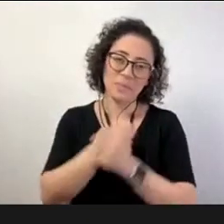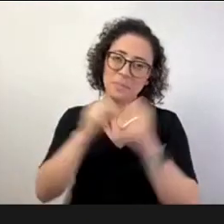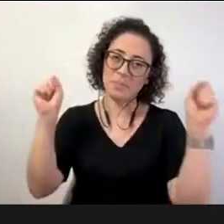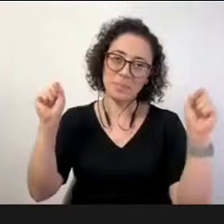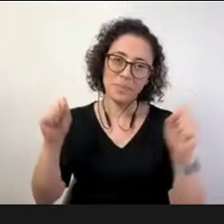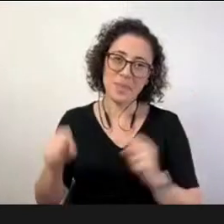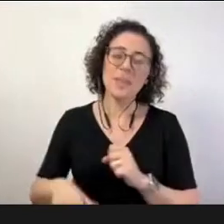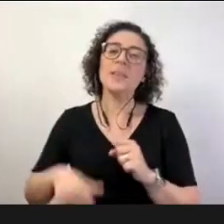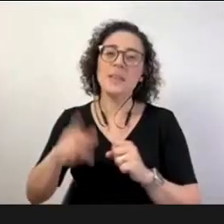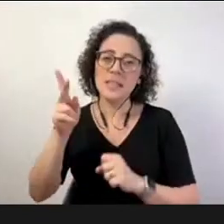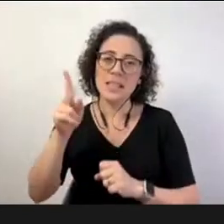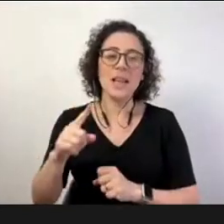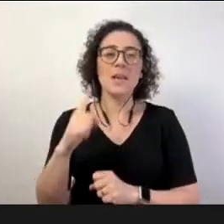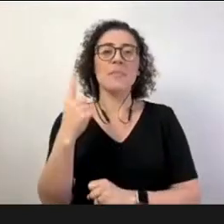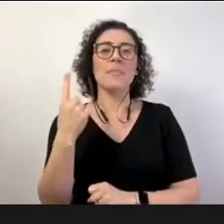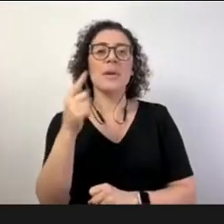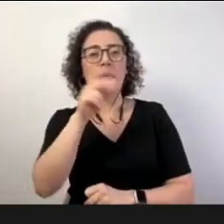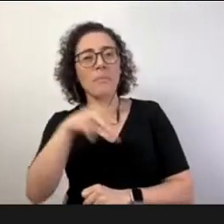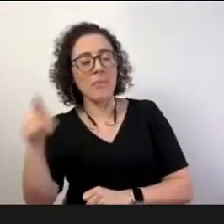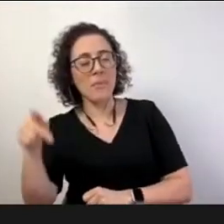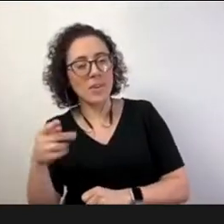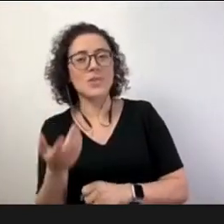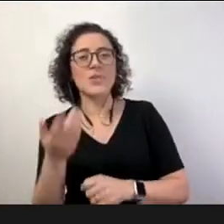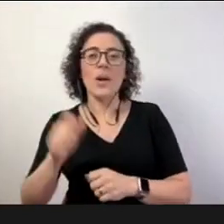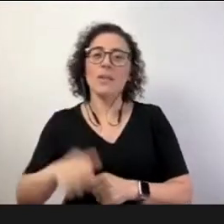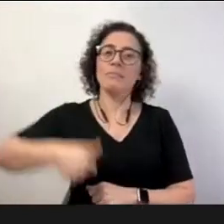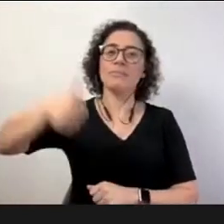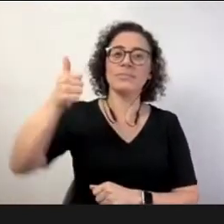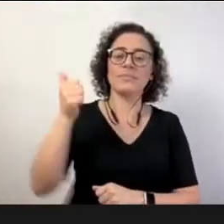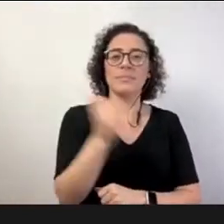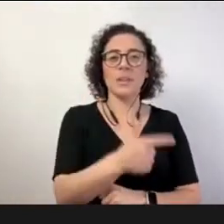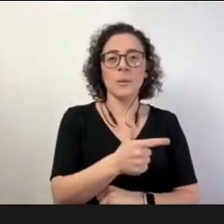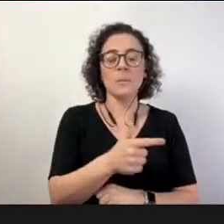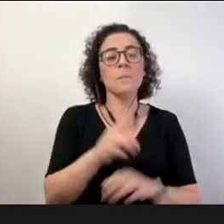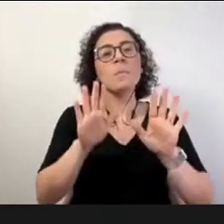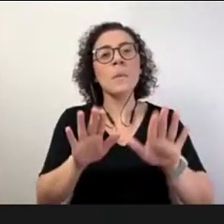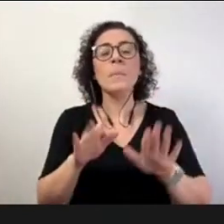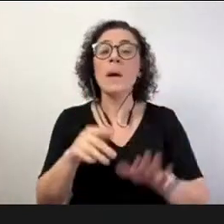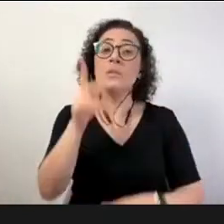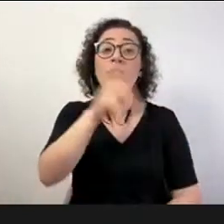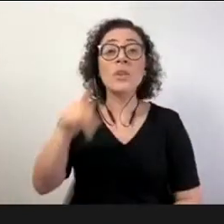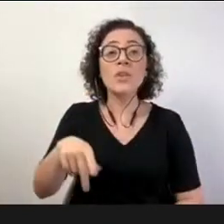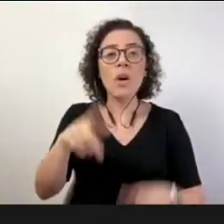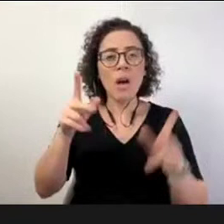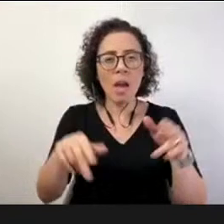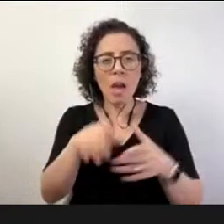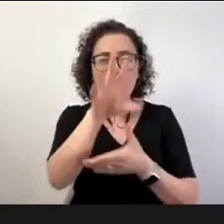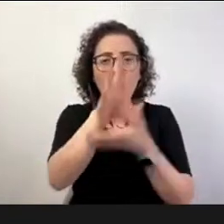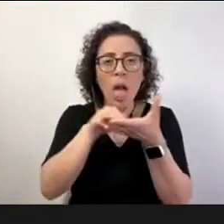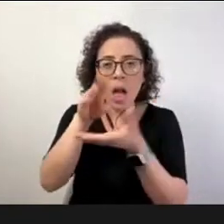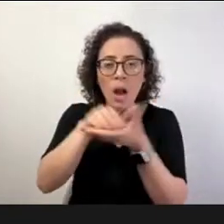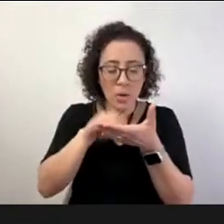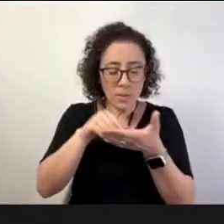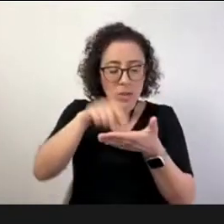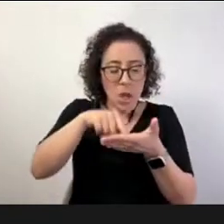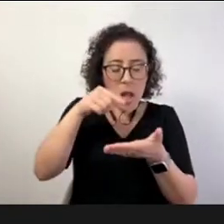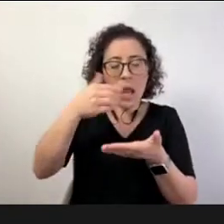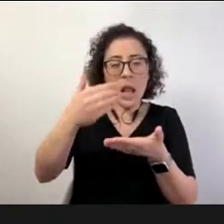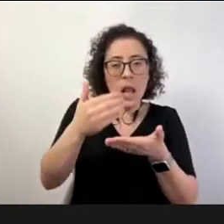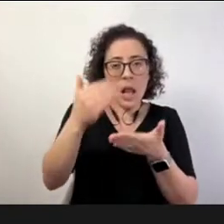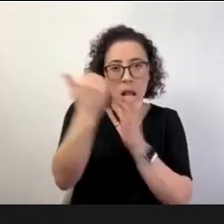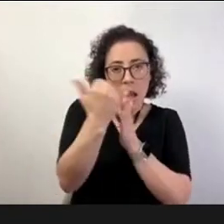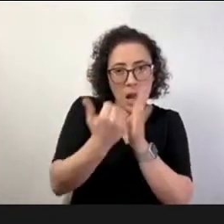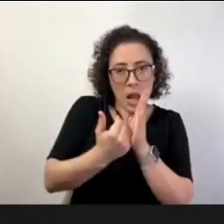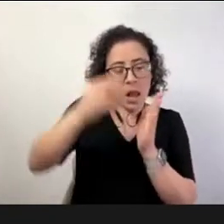currículo não é para ser papagueado os professores não são papagaios para estarem a dizer o que vem no manual os professores são